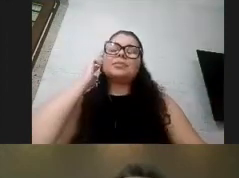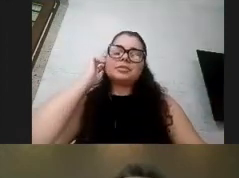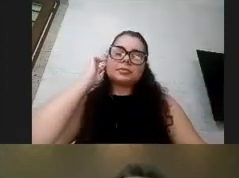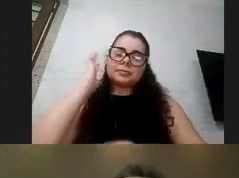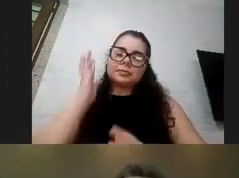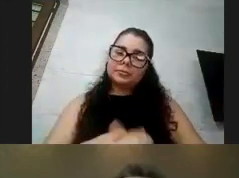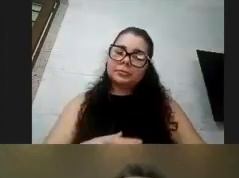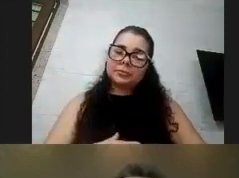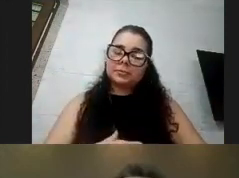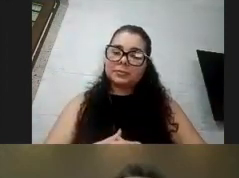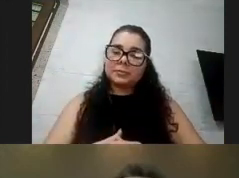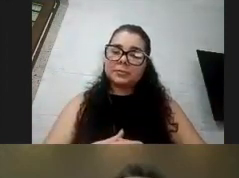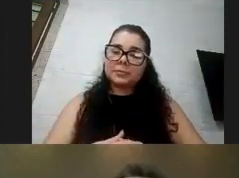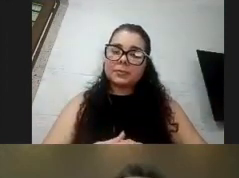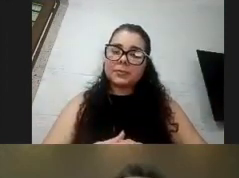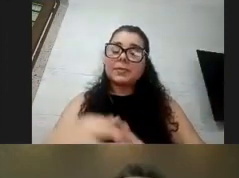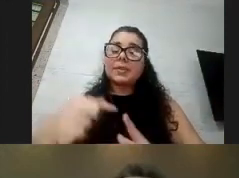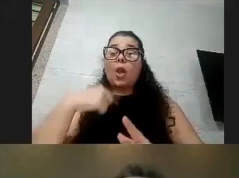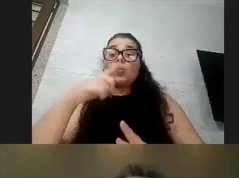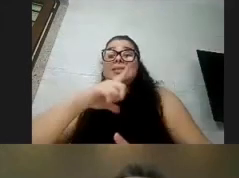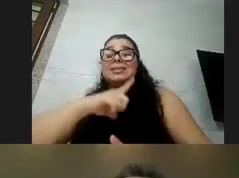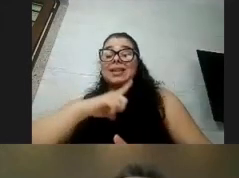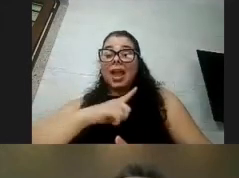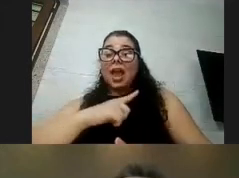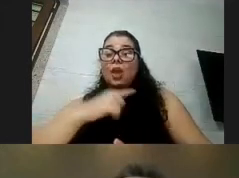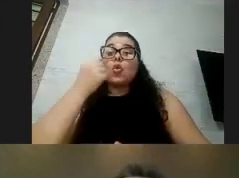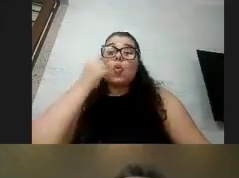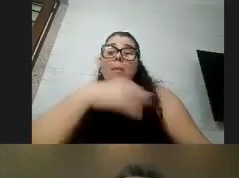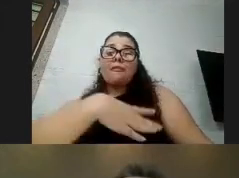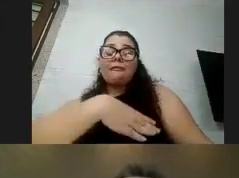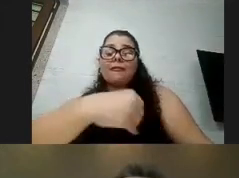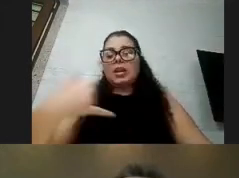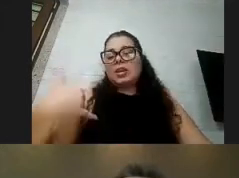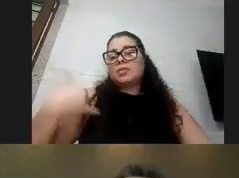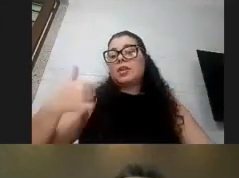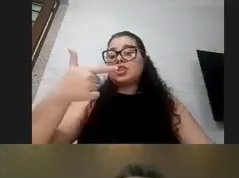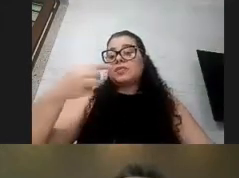tenho uma filha com 23 anos